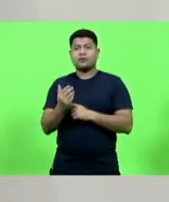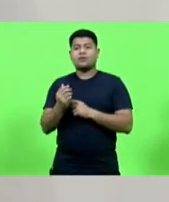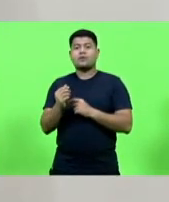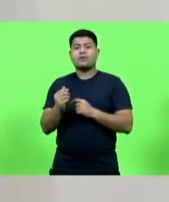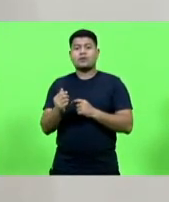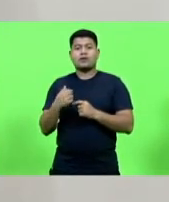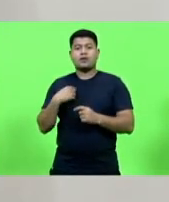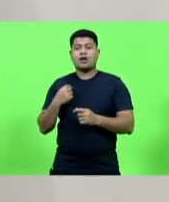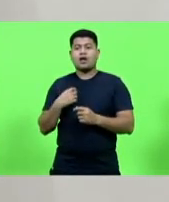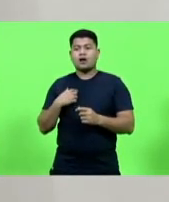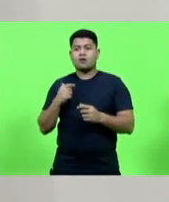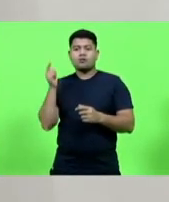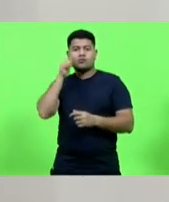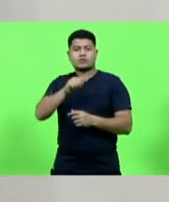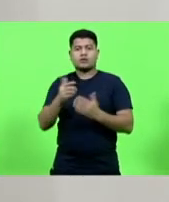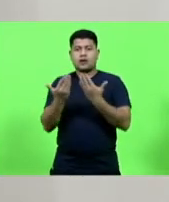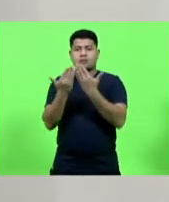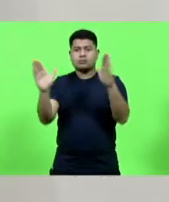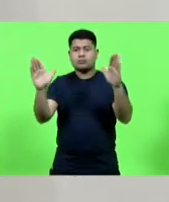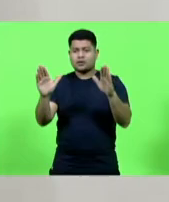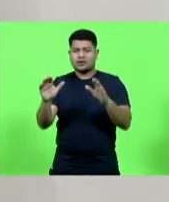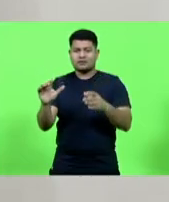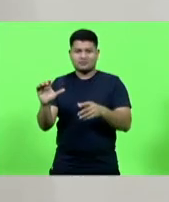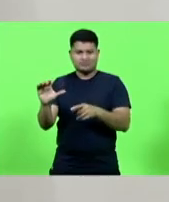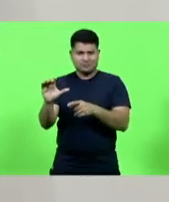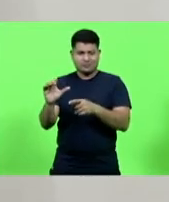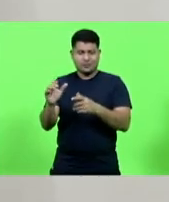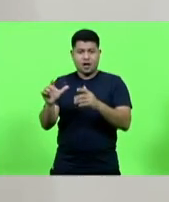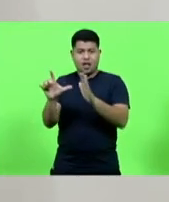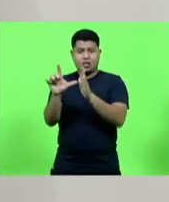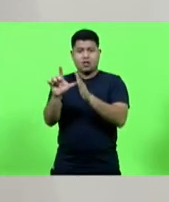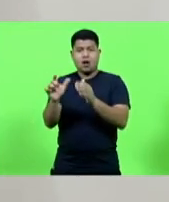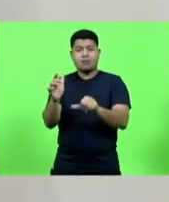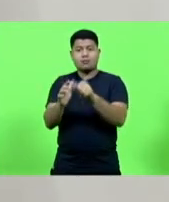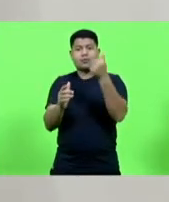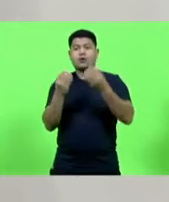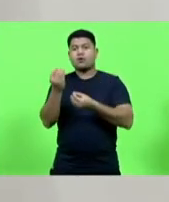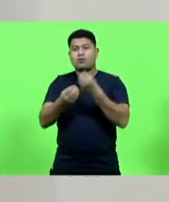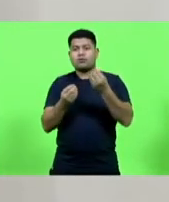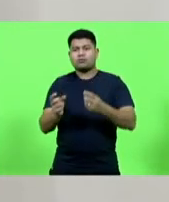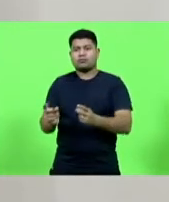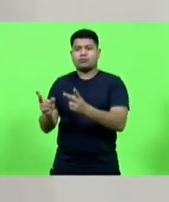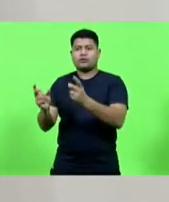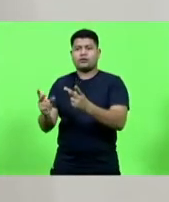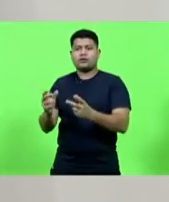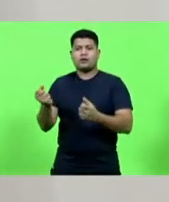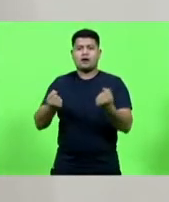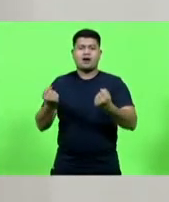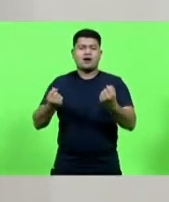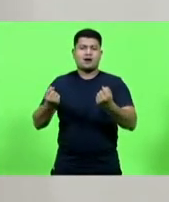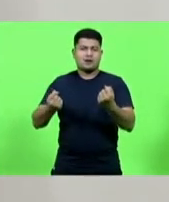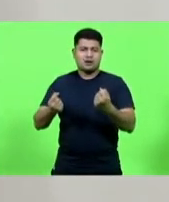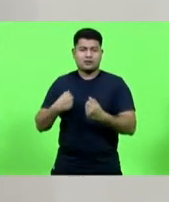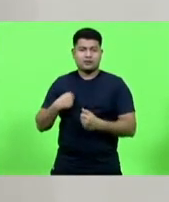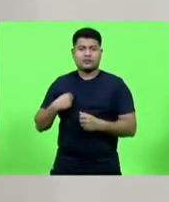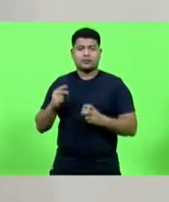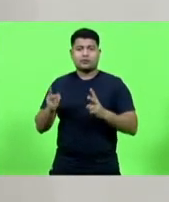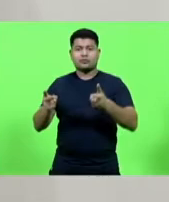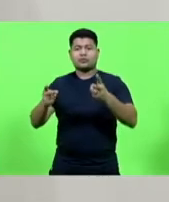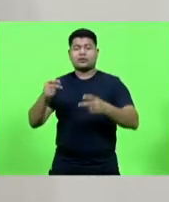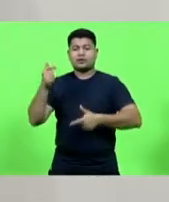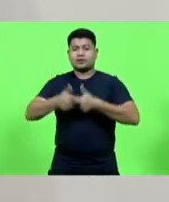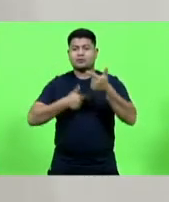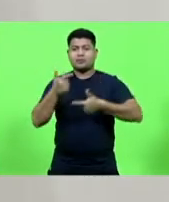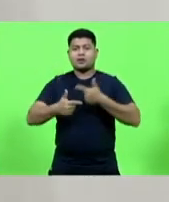uma linha telefônica para montar aquela primeira loja e continuei sendo bancário trabalhando